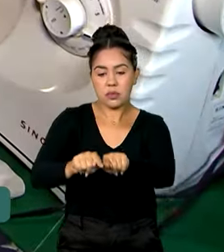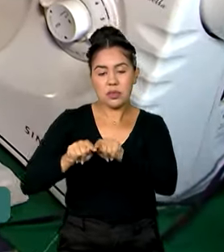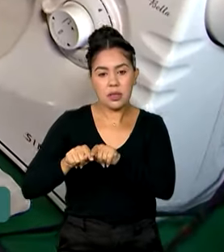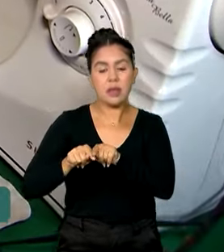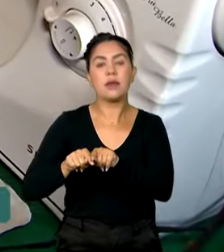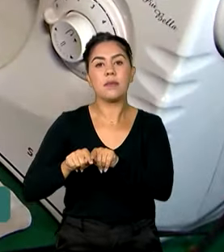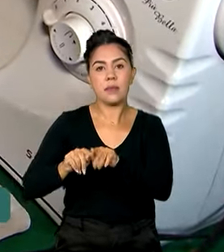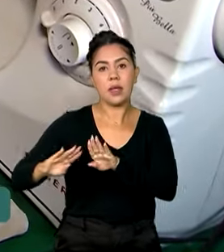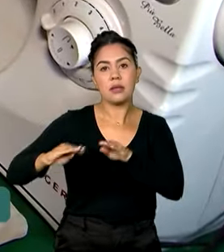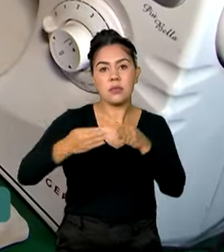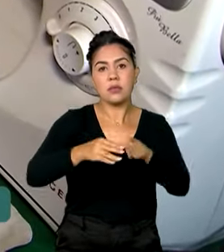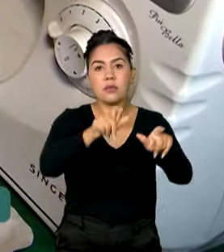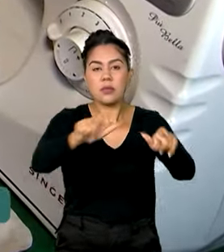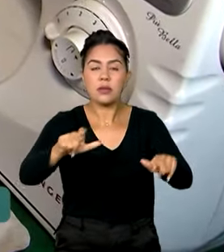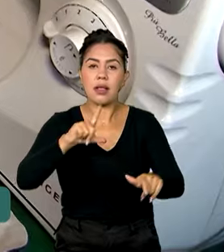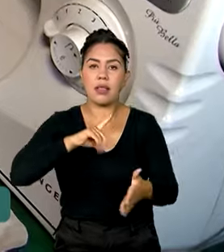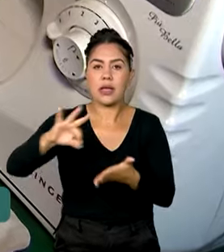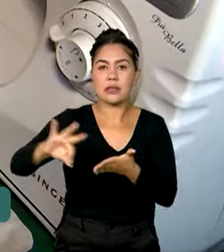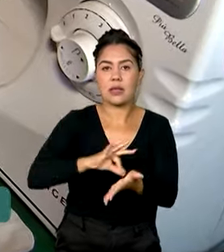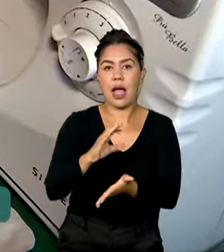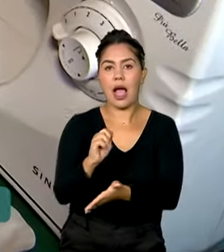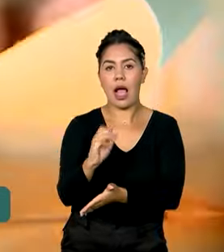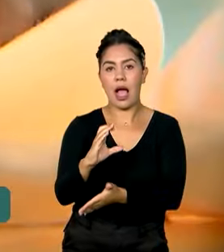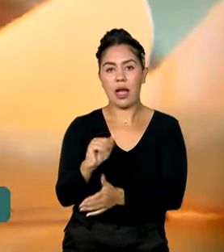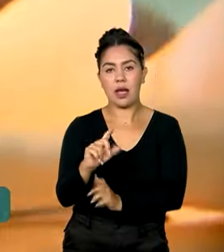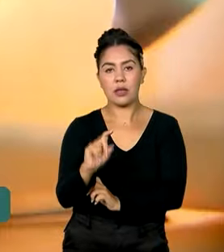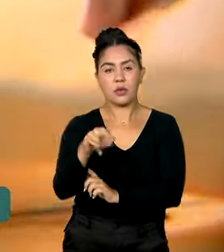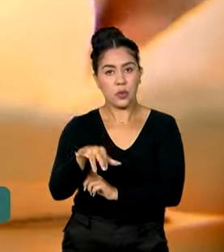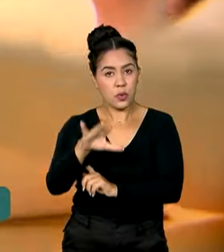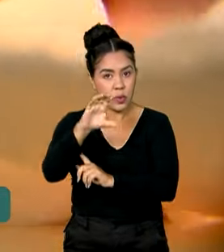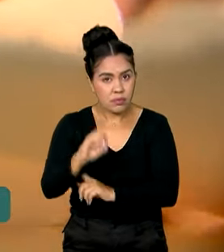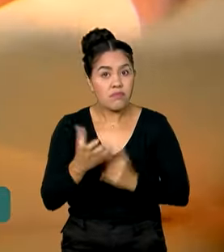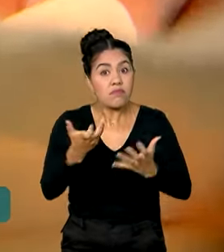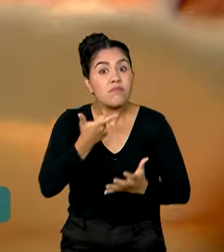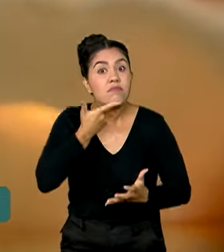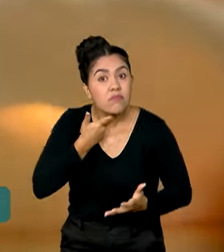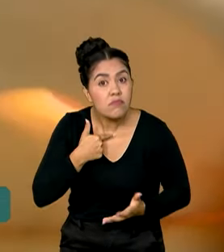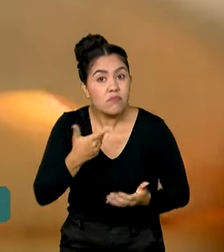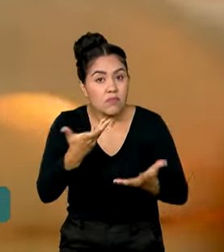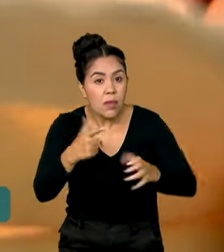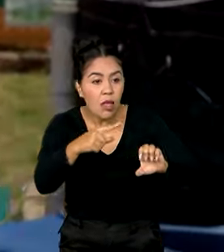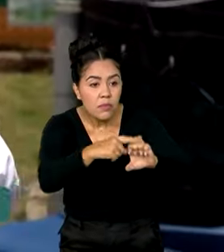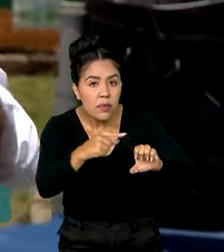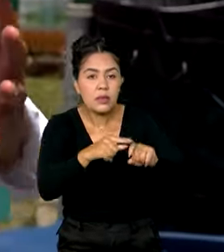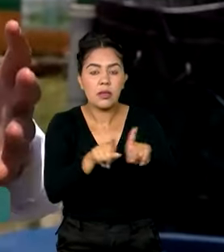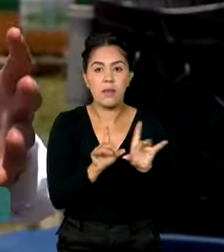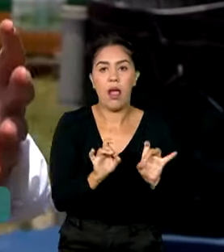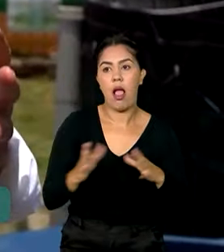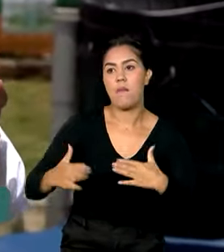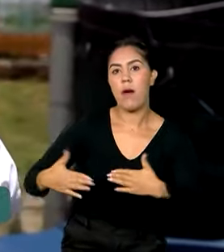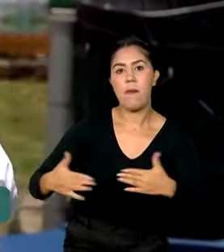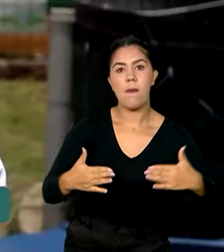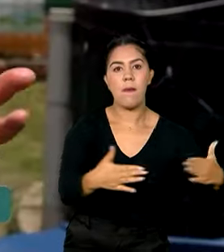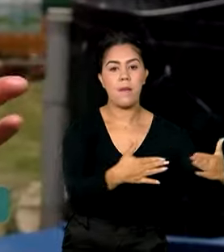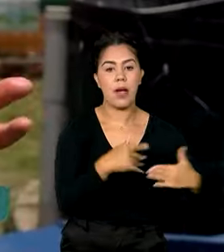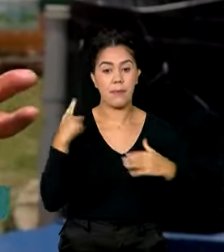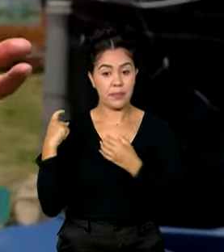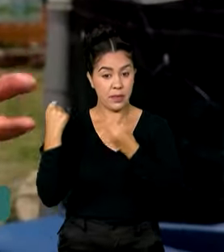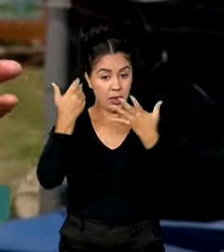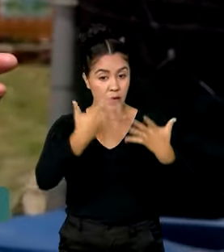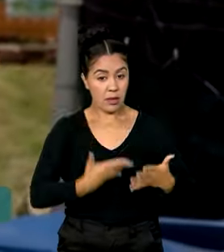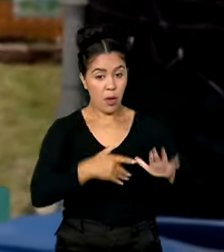inscritos no Cade Único, que desejam empreender e expandir os seus negócios. Com o programa Acredita,